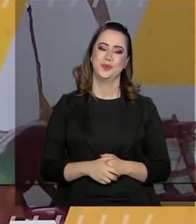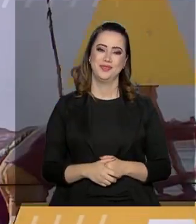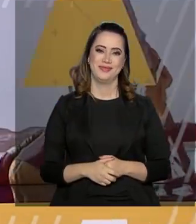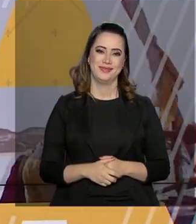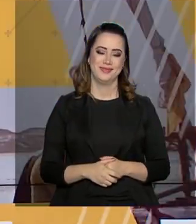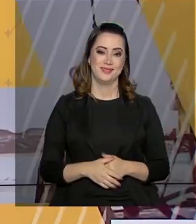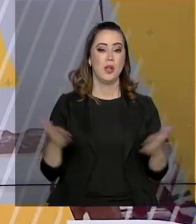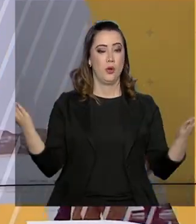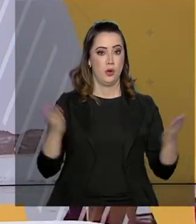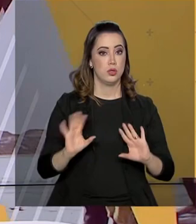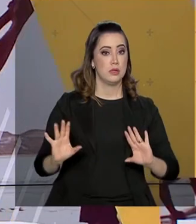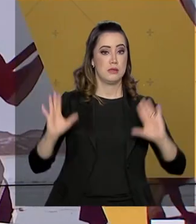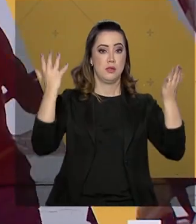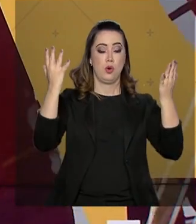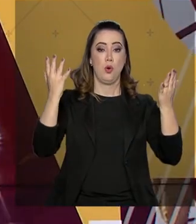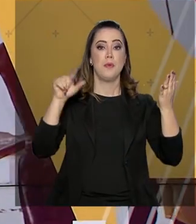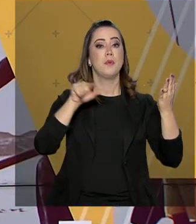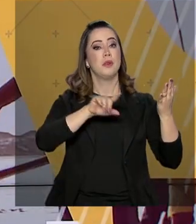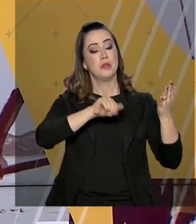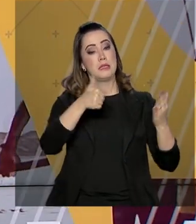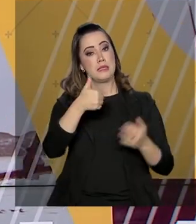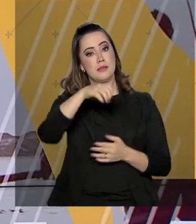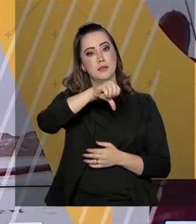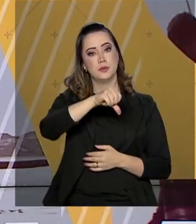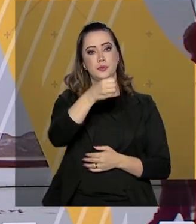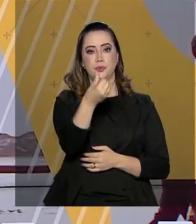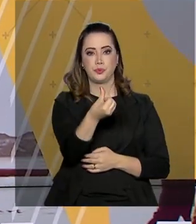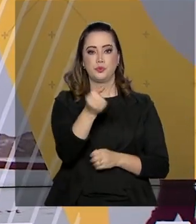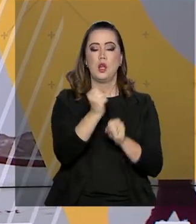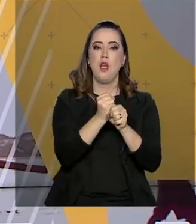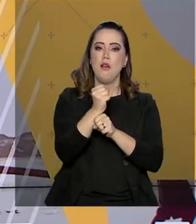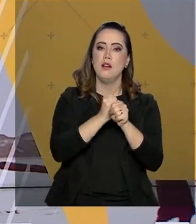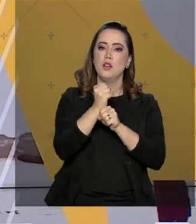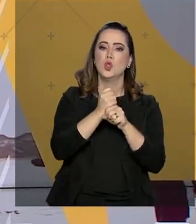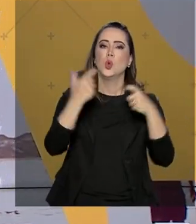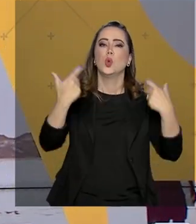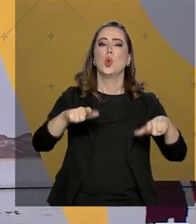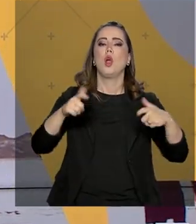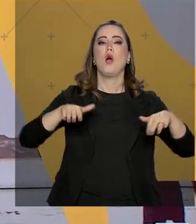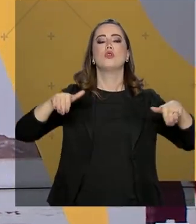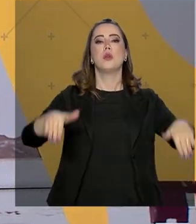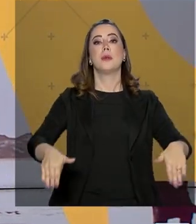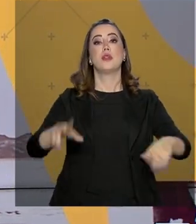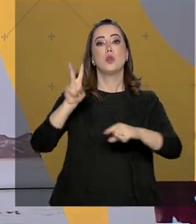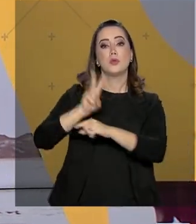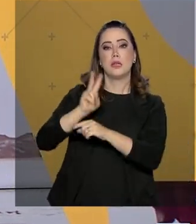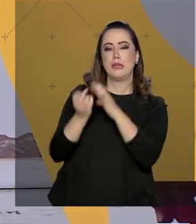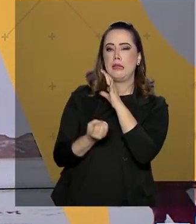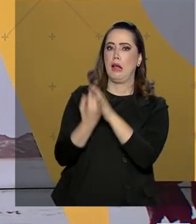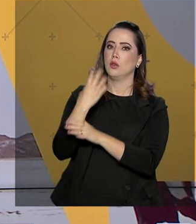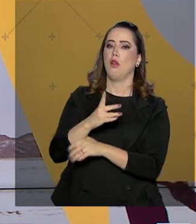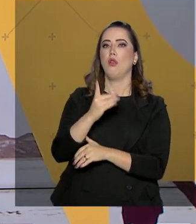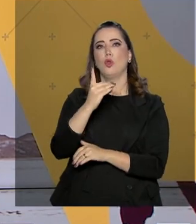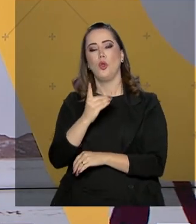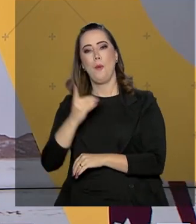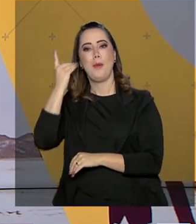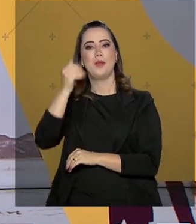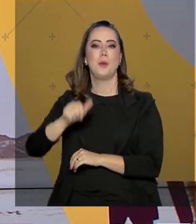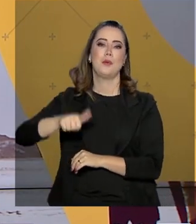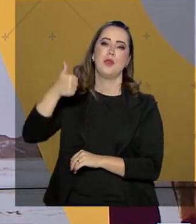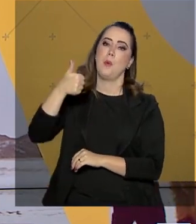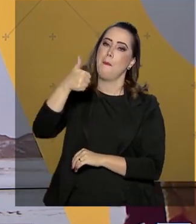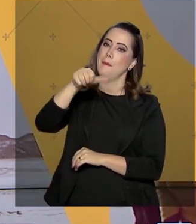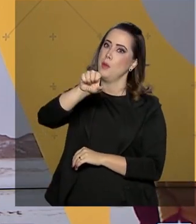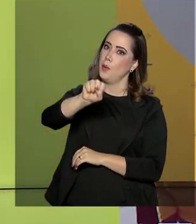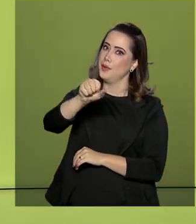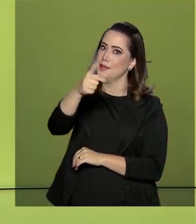Bem, hoje tem solenidade em comemoração aos 196 anos do Batalhão do Imperador, criado por Dom Pedro I, em 1823,